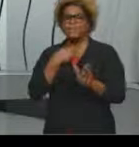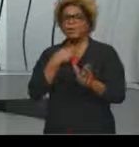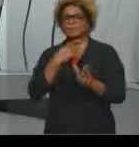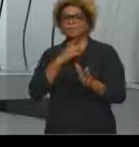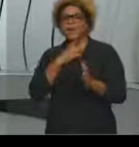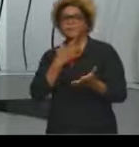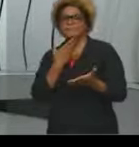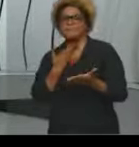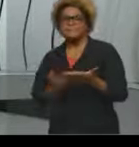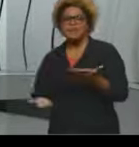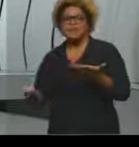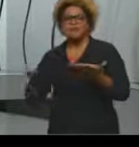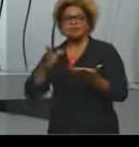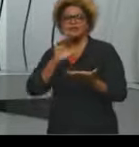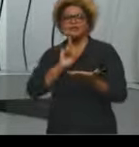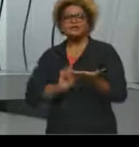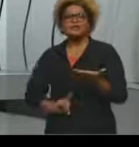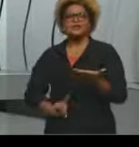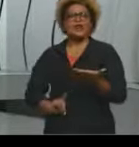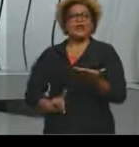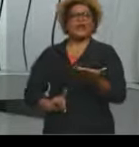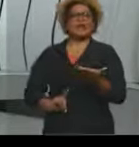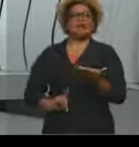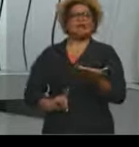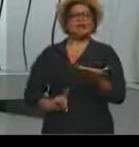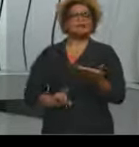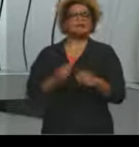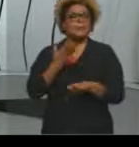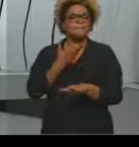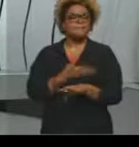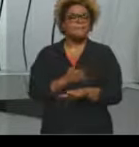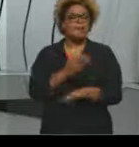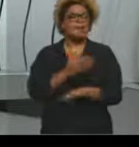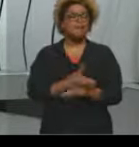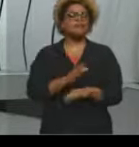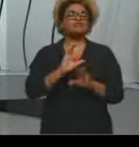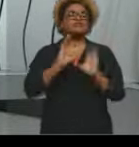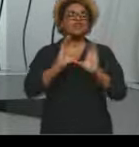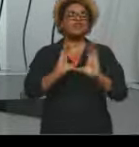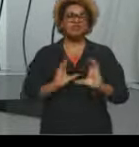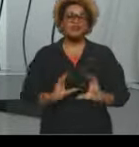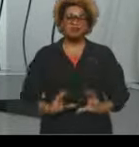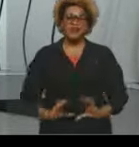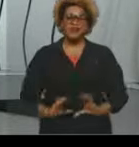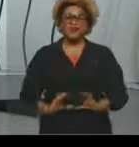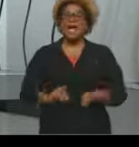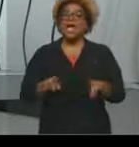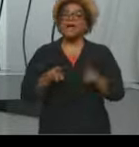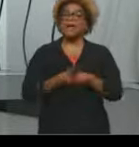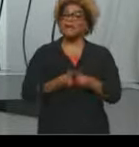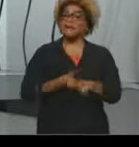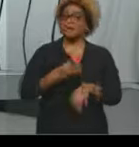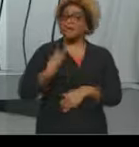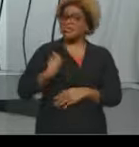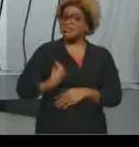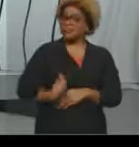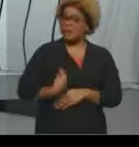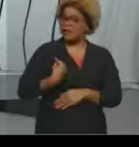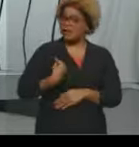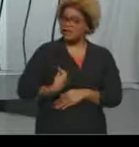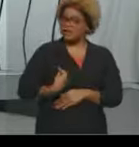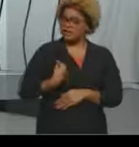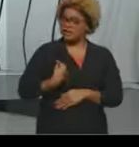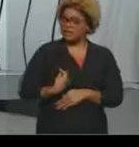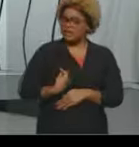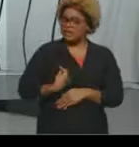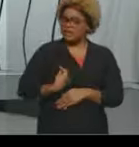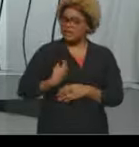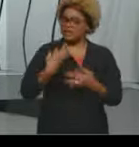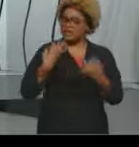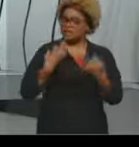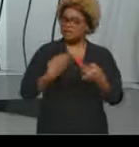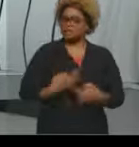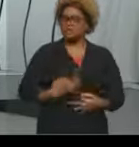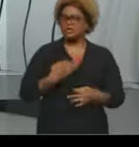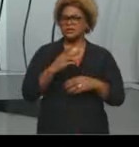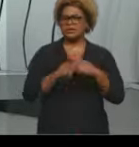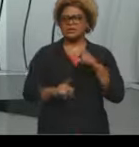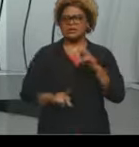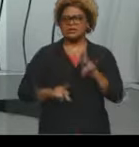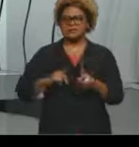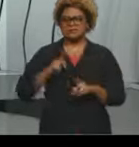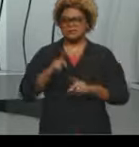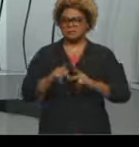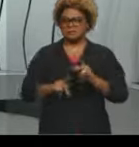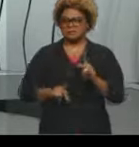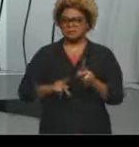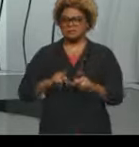comprometimento do exercício da cidadania, né, um comprometimento da condição de vida digna da população. Então,